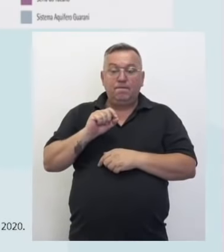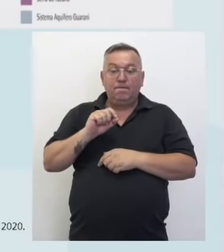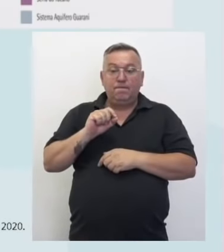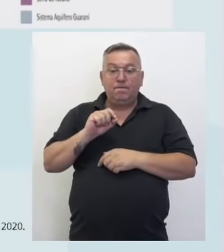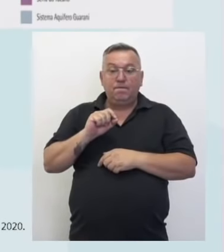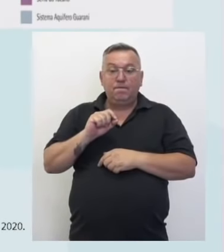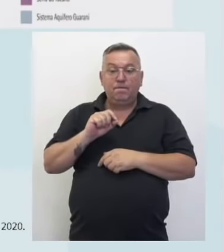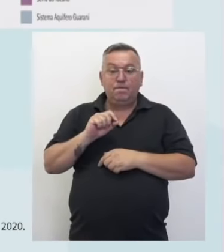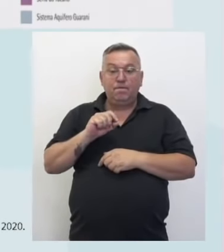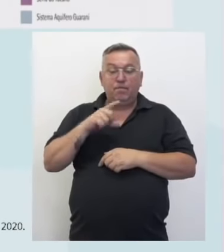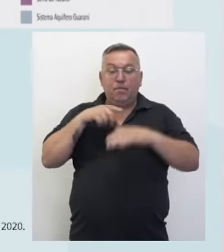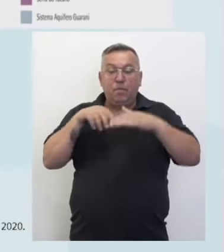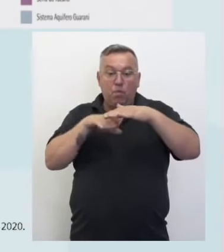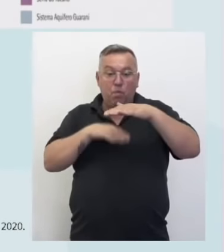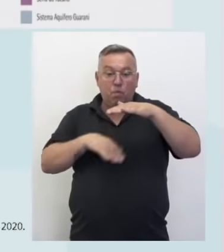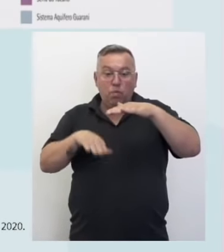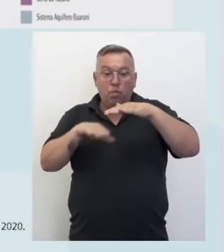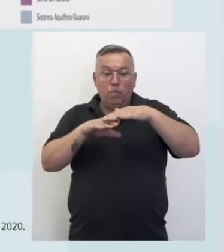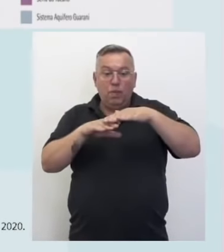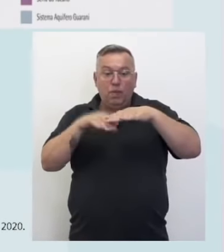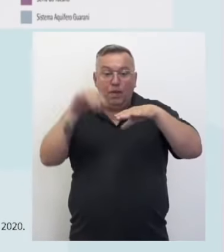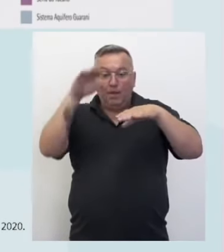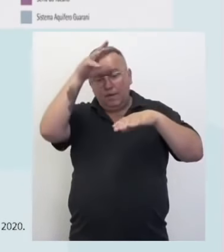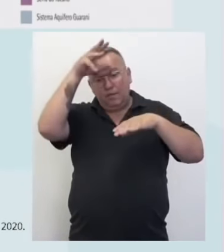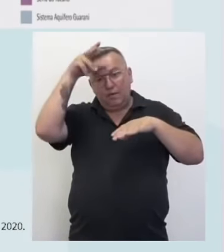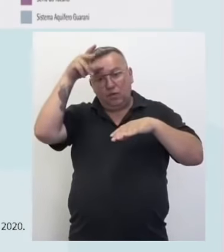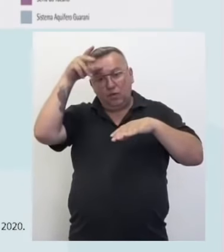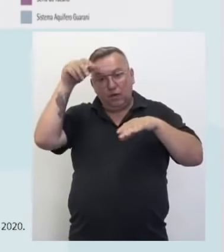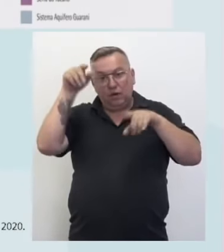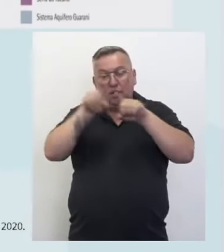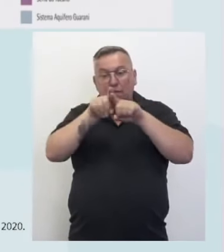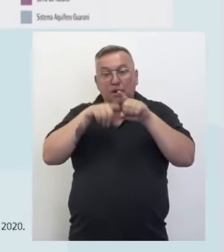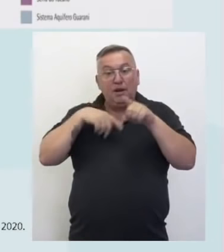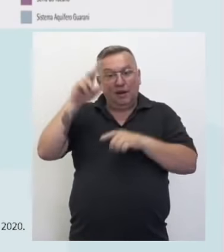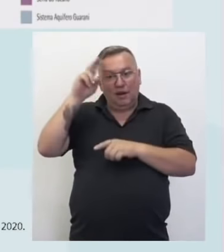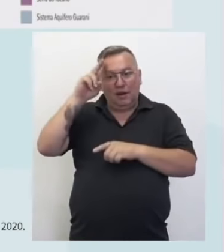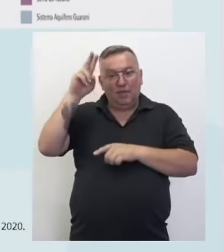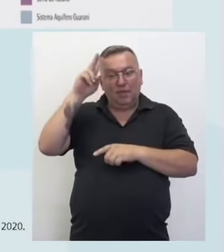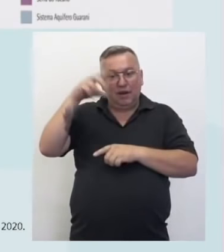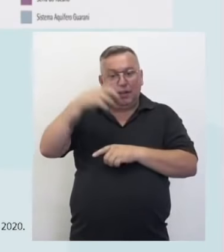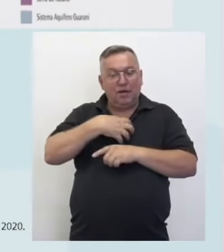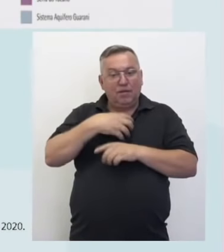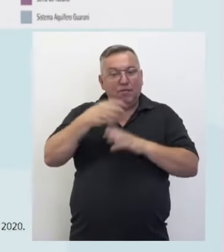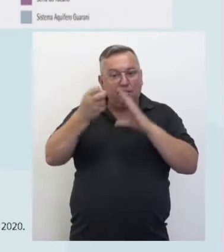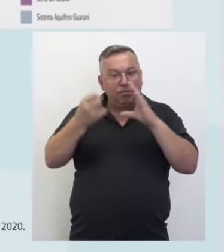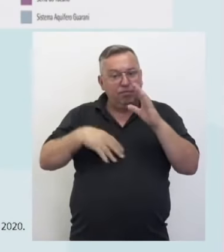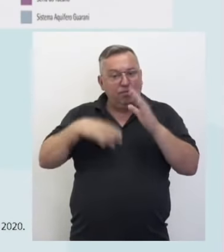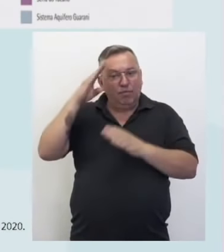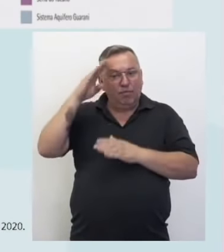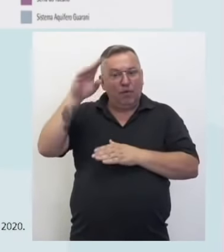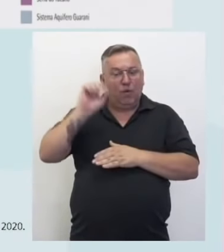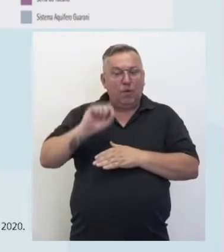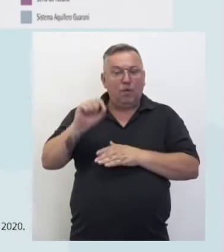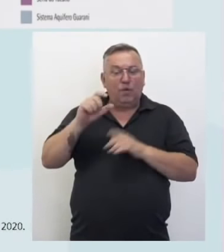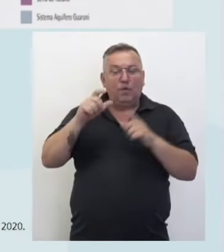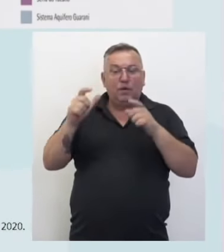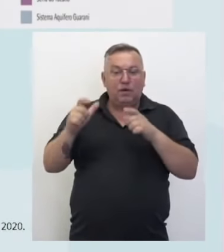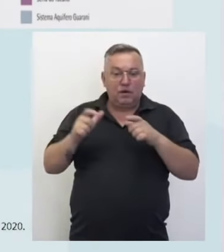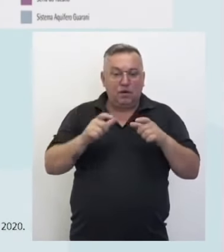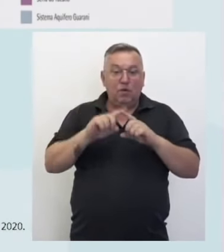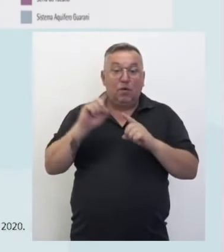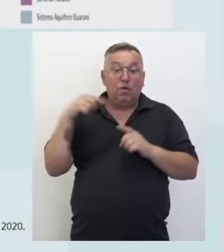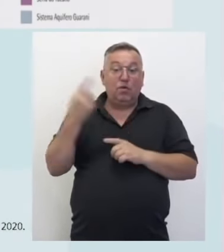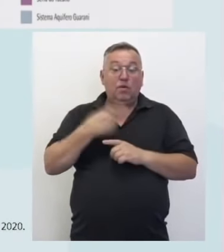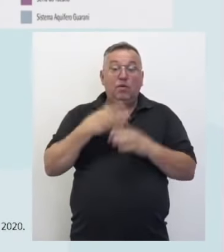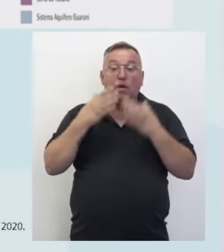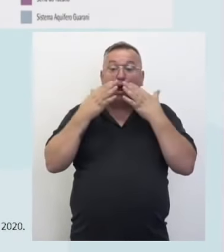que está abaixo aí da região da floresta amazônica. Tem que lembrar que também tem uma característica principal essa região aí. Então nós estamos